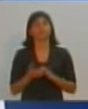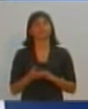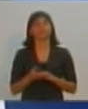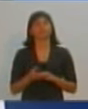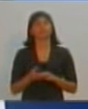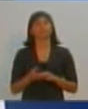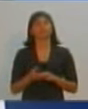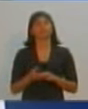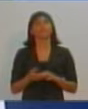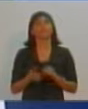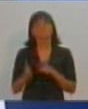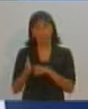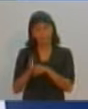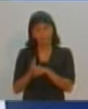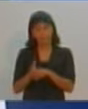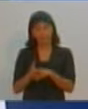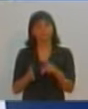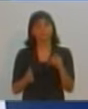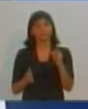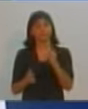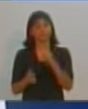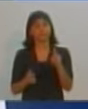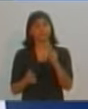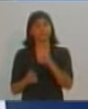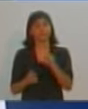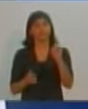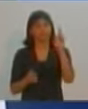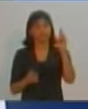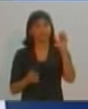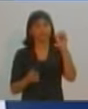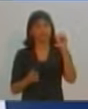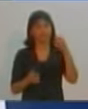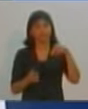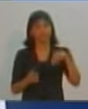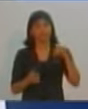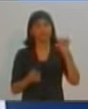Eu pergunto para professor Donizete. Pode começar.